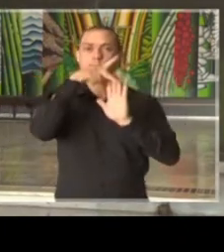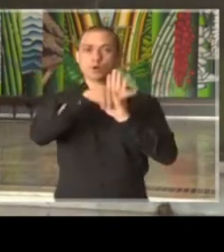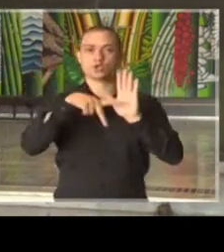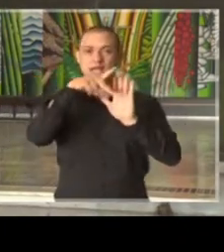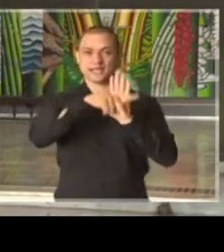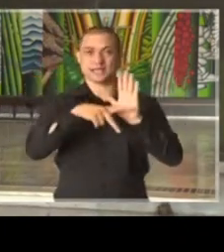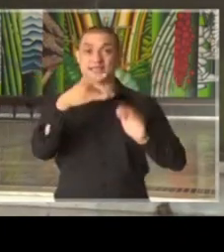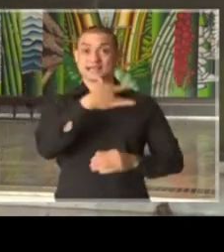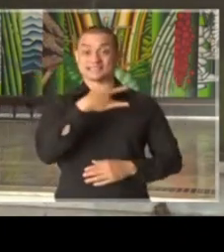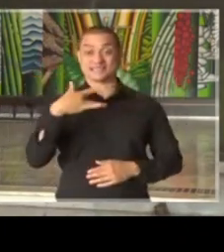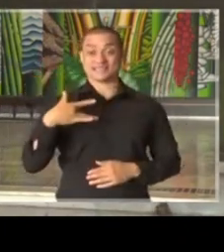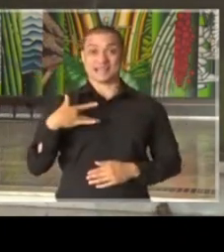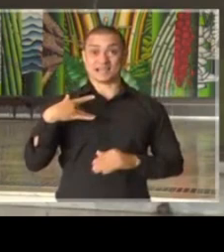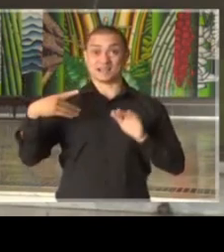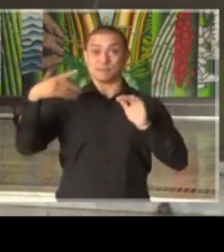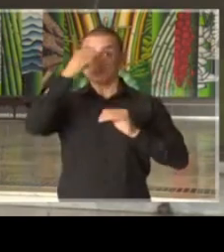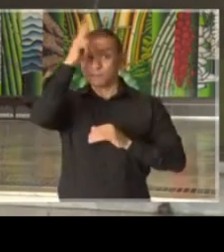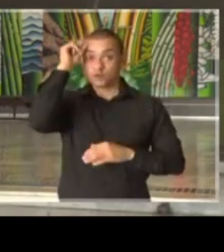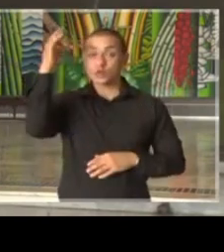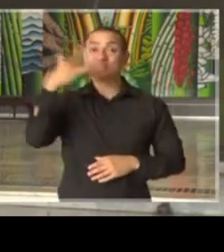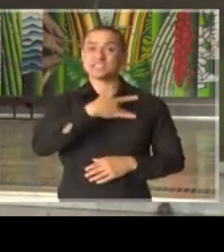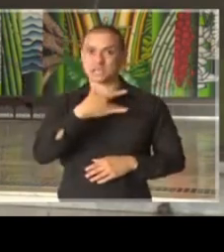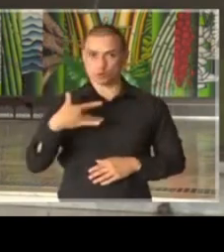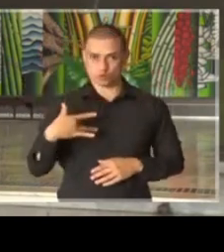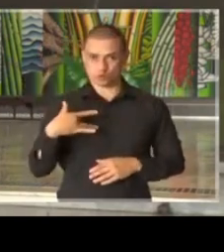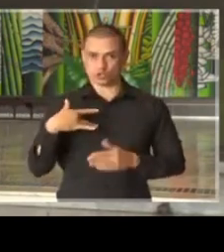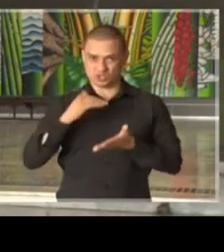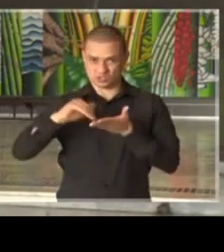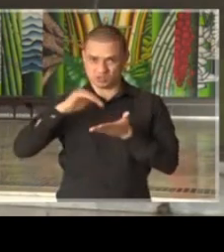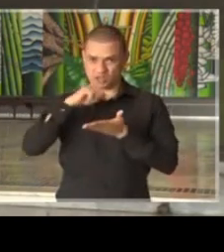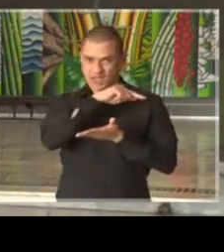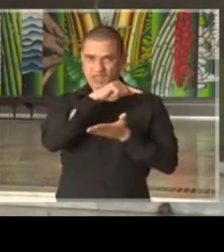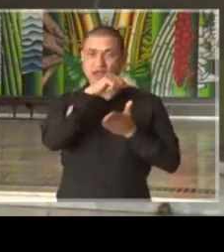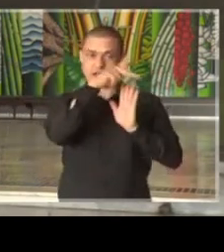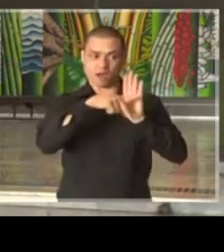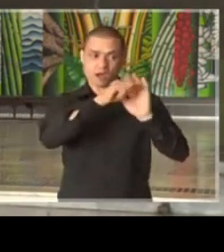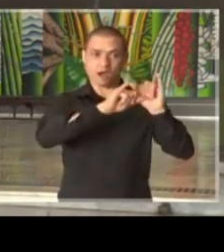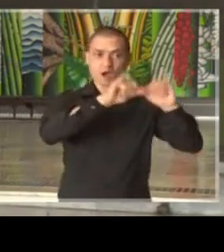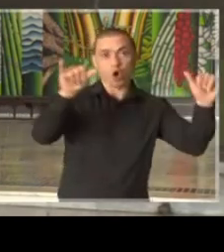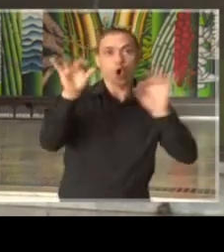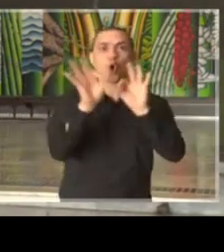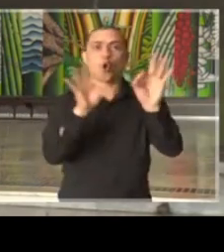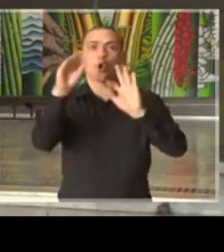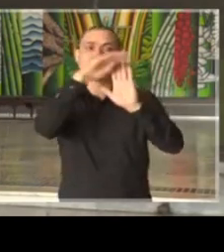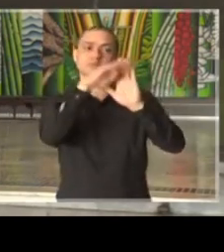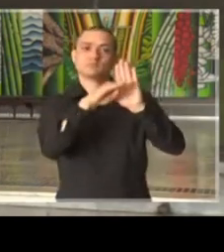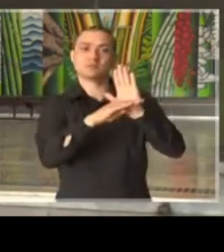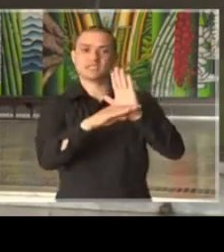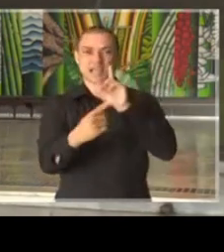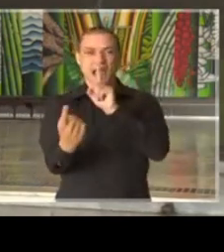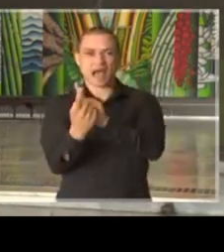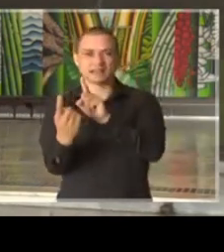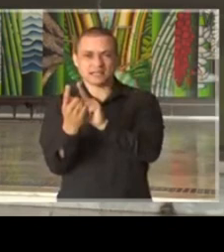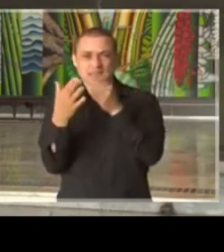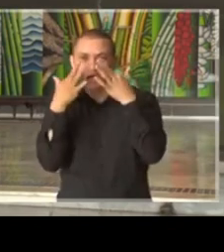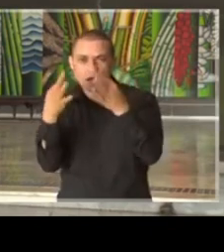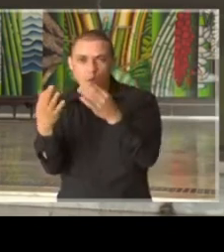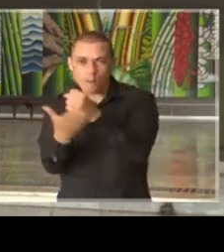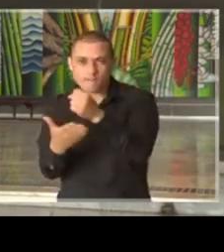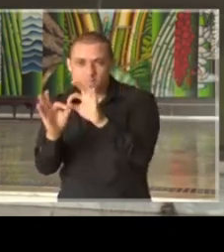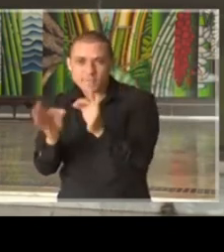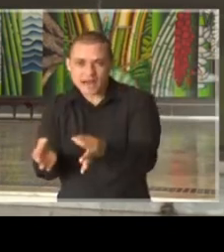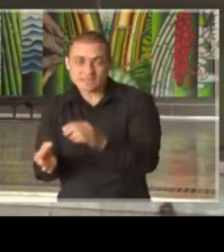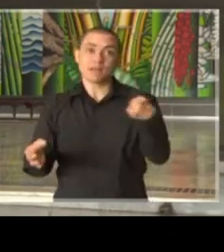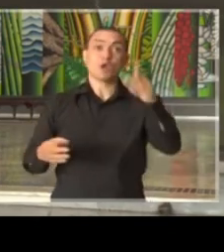Secretaria Municipal de Saúde que reorganiza todos os serviços da atenção básica e dos hospitais